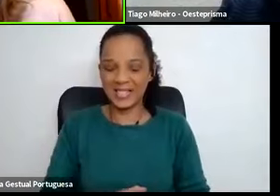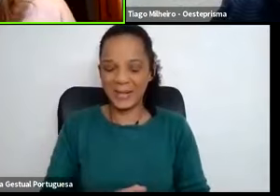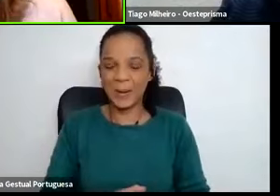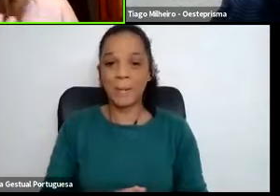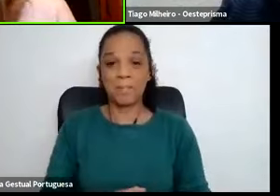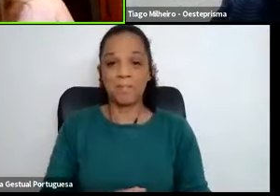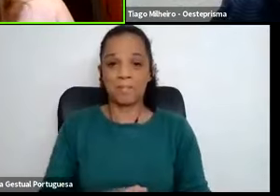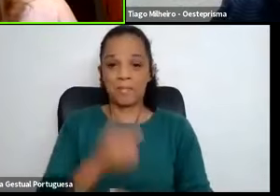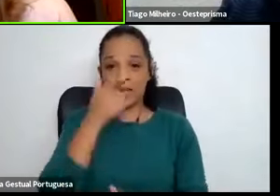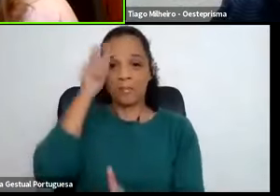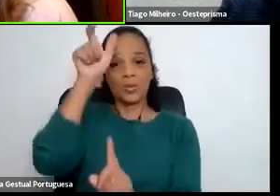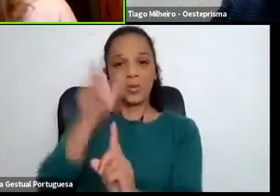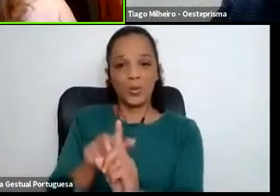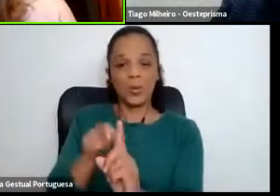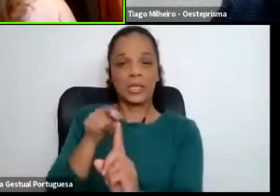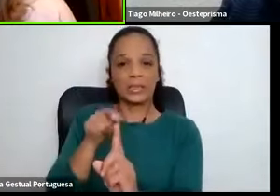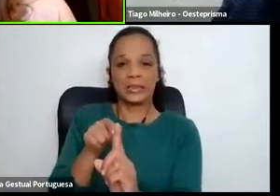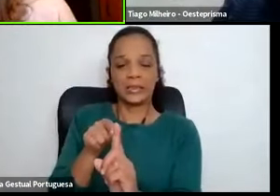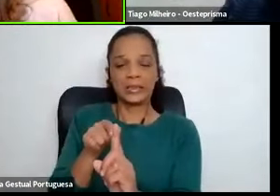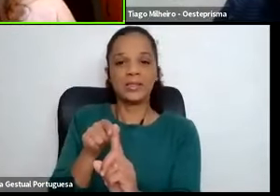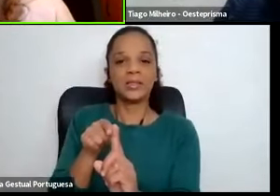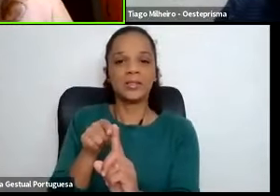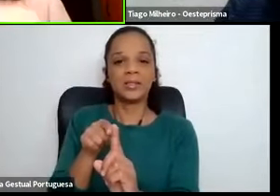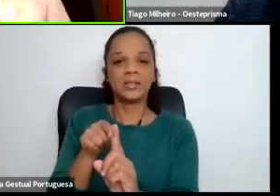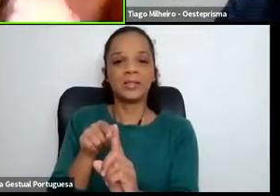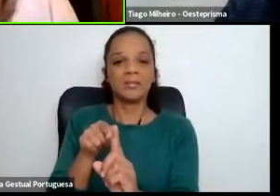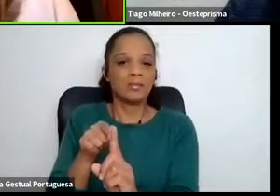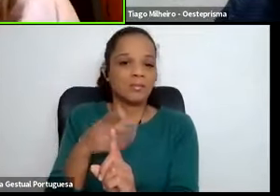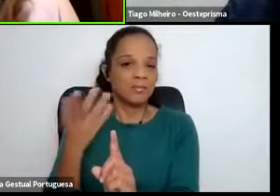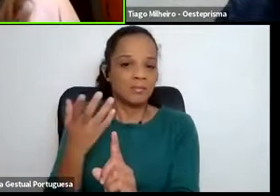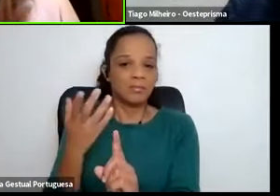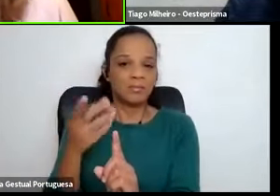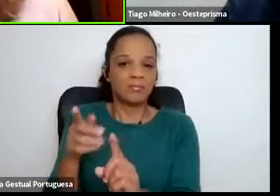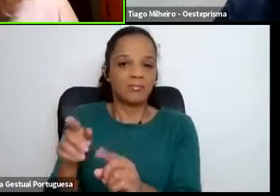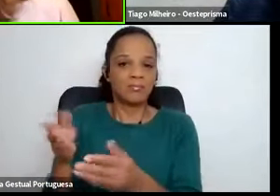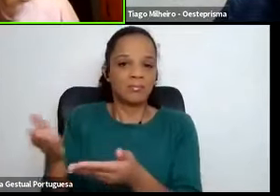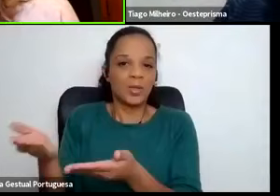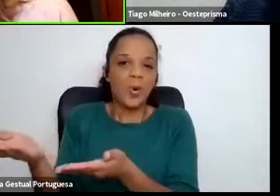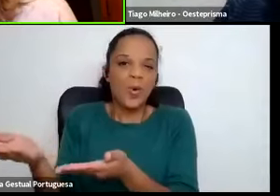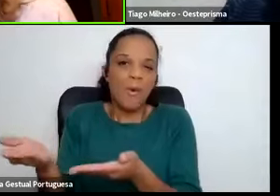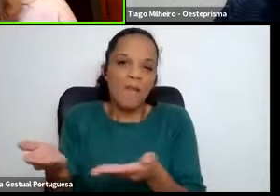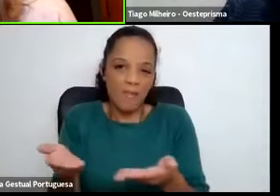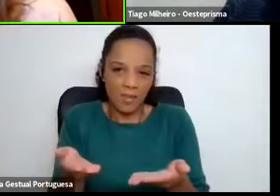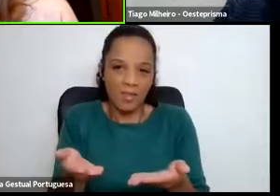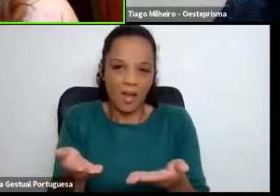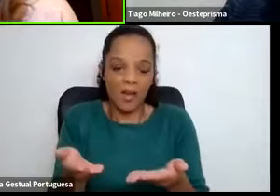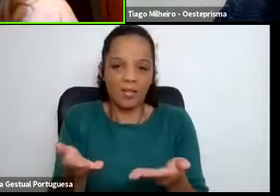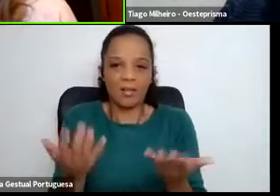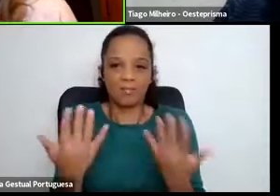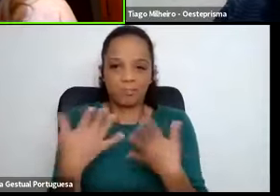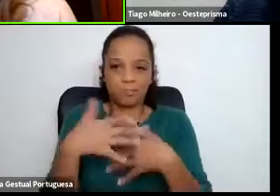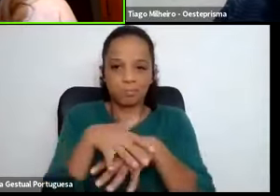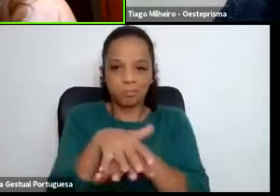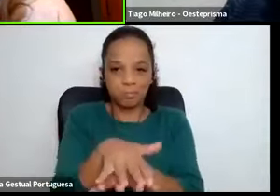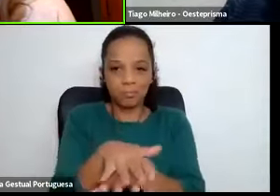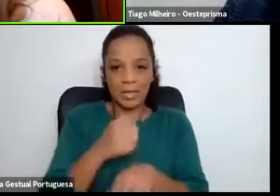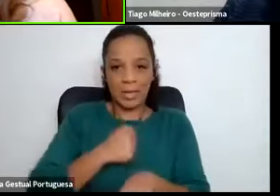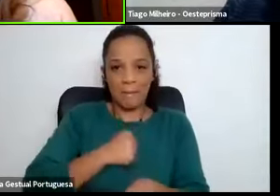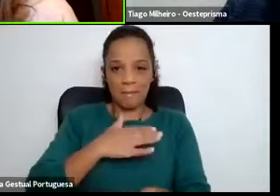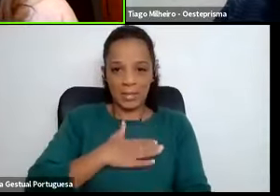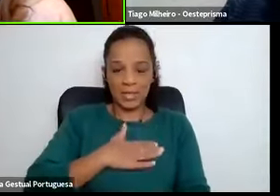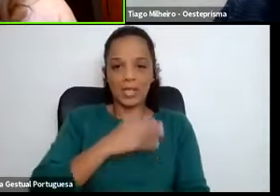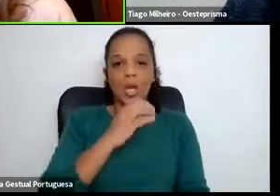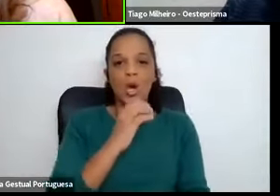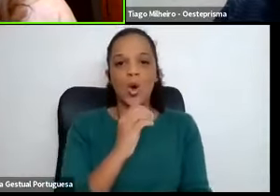a pessoa foi convidada a integrar a Oeste Prisma e,